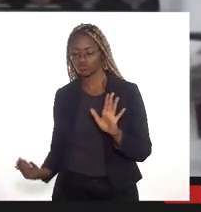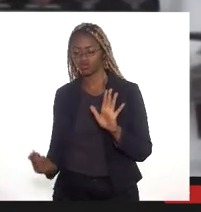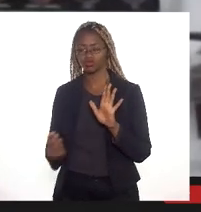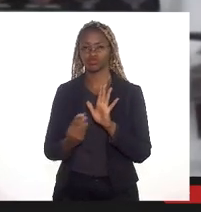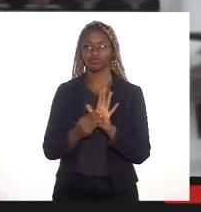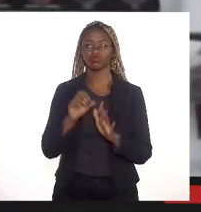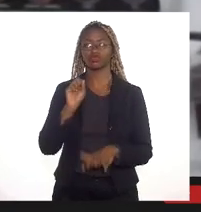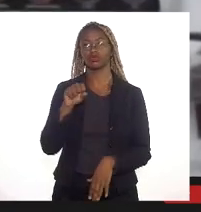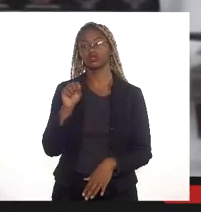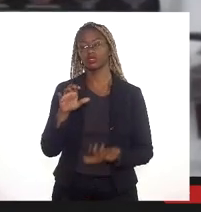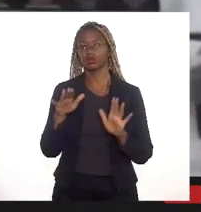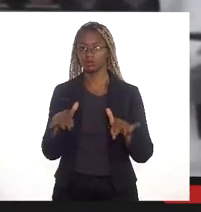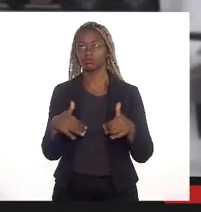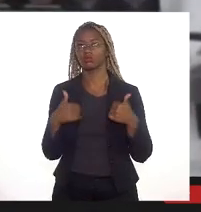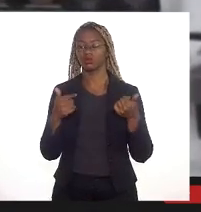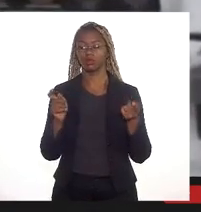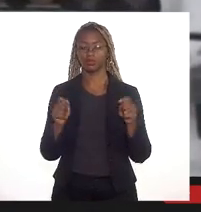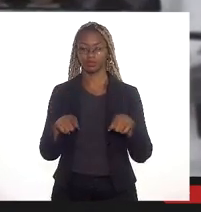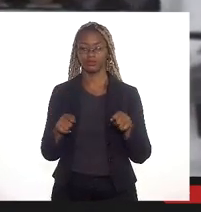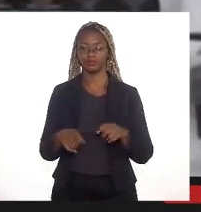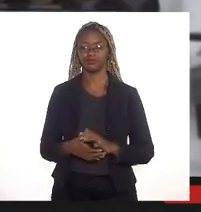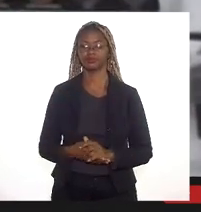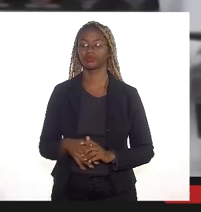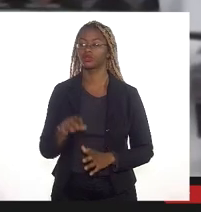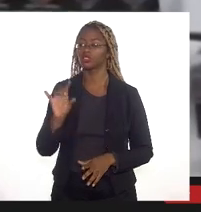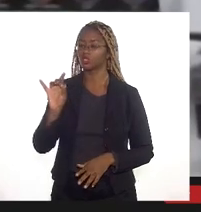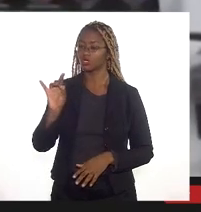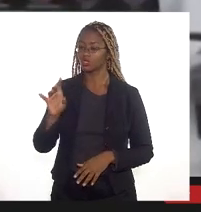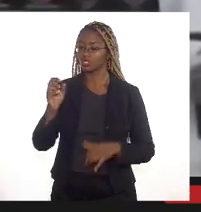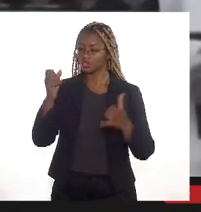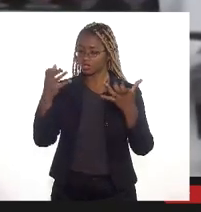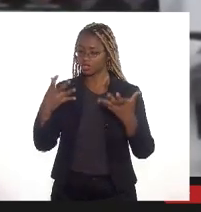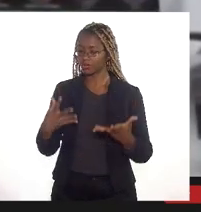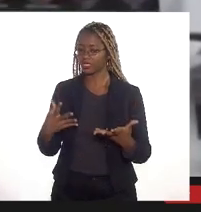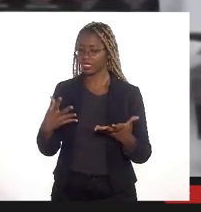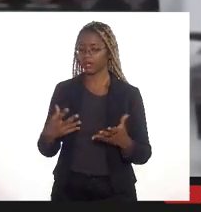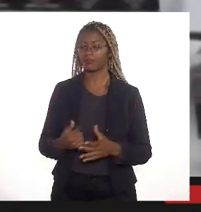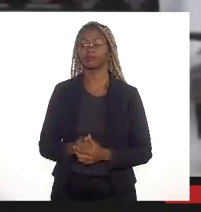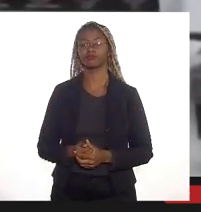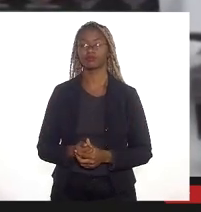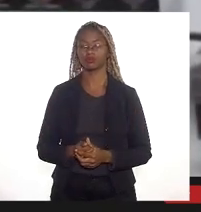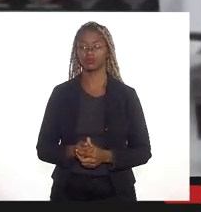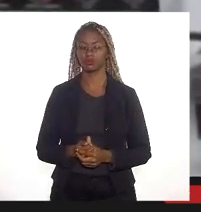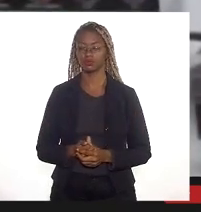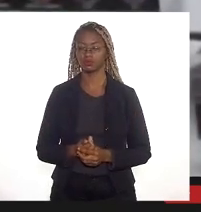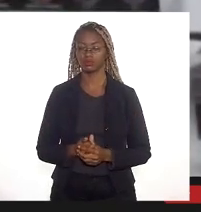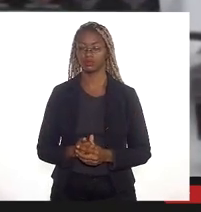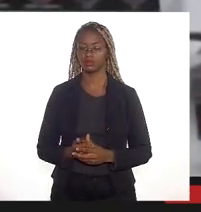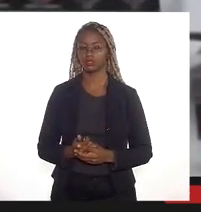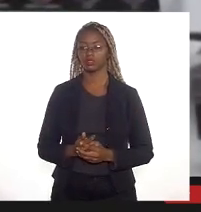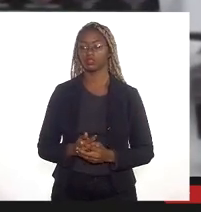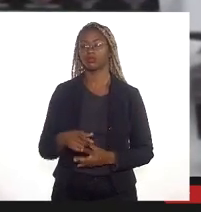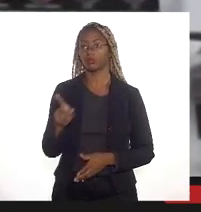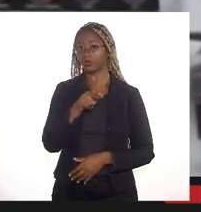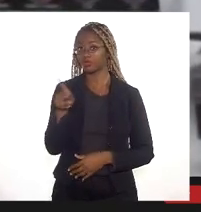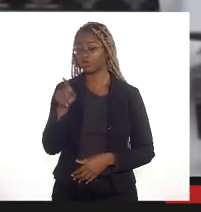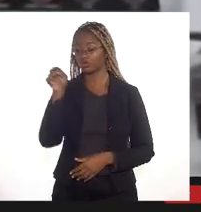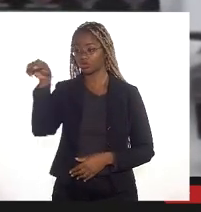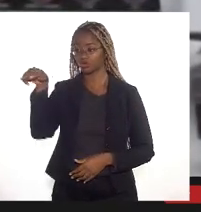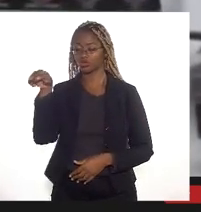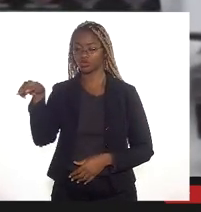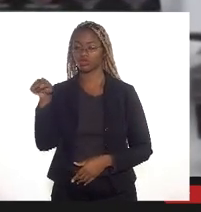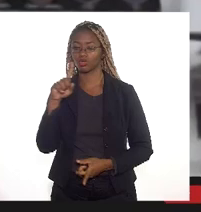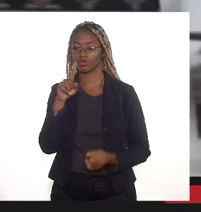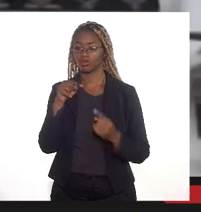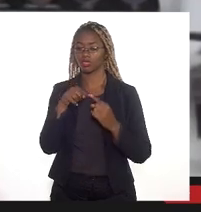da melhor forma possível tá eu só gostaria de deixar um esclarecimento muito grande ao professor Sebastião Raulino em